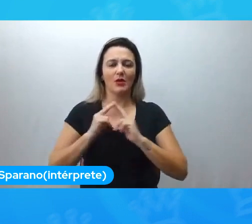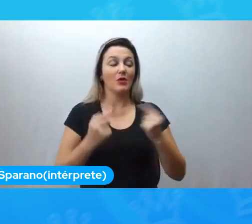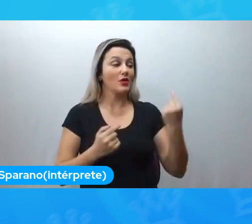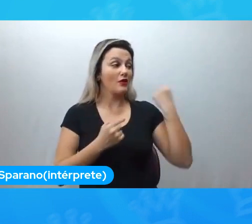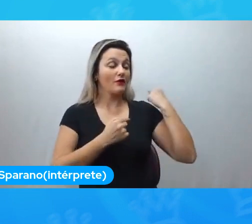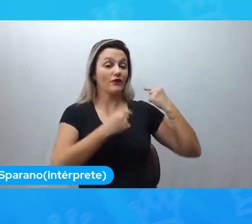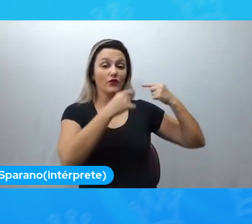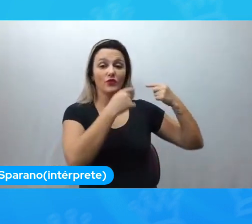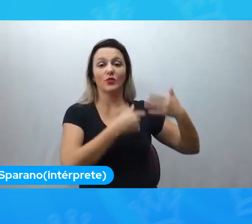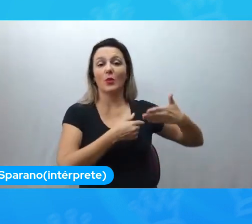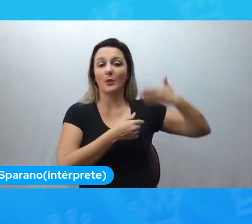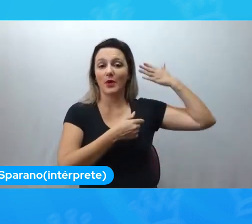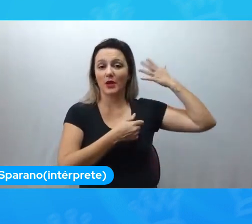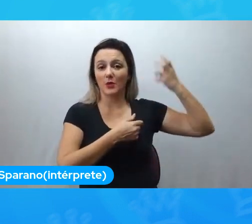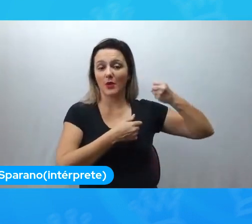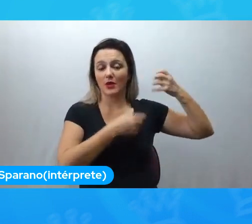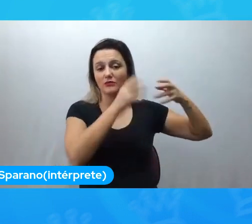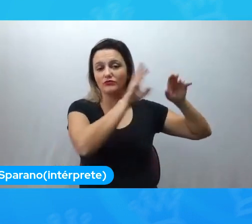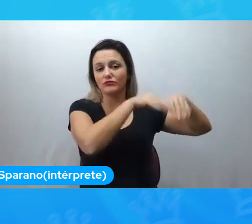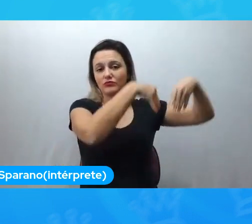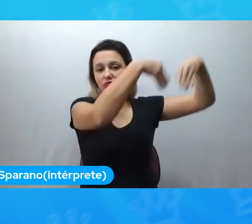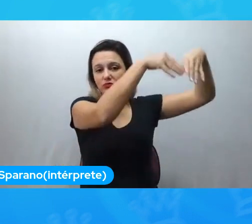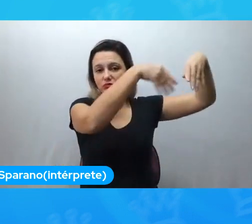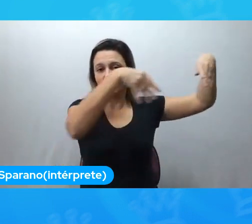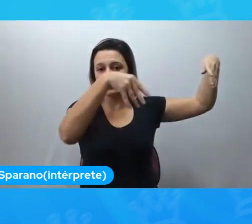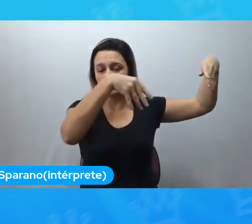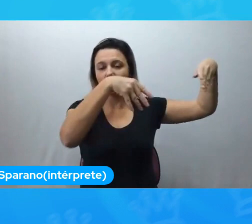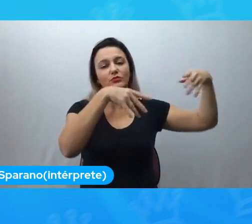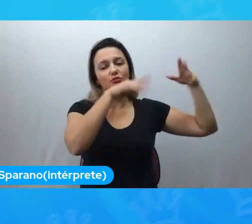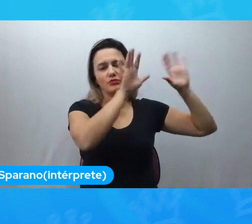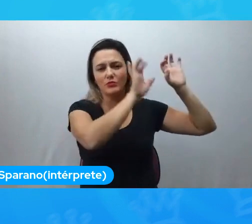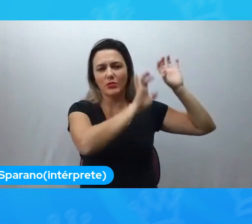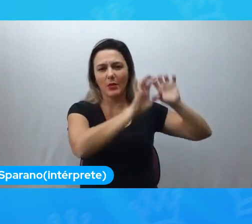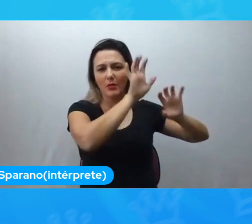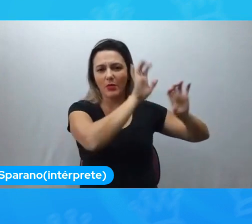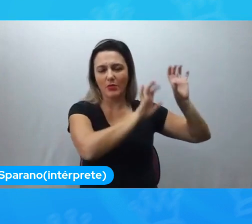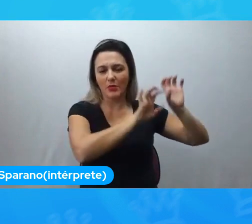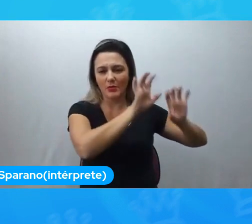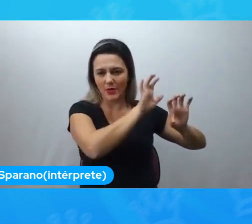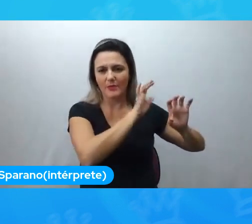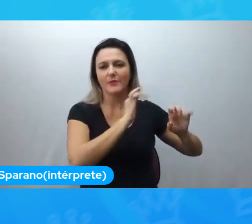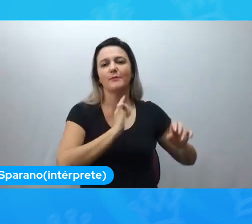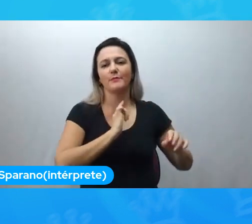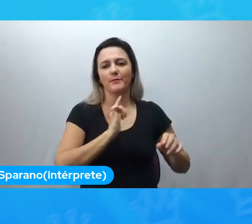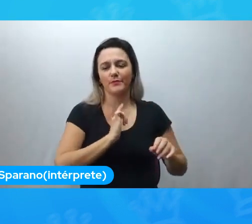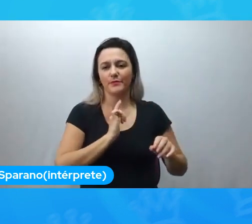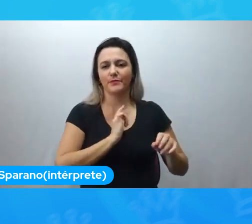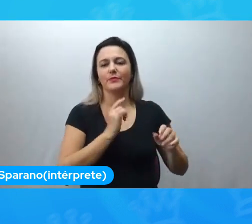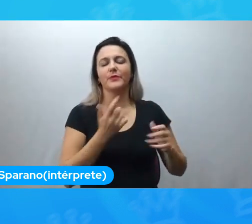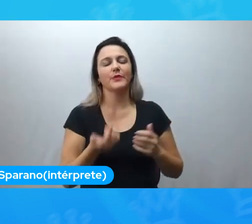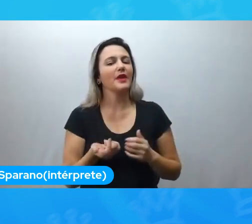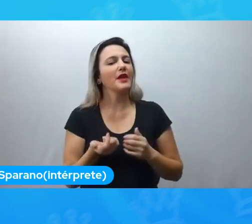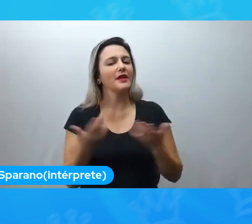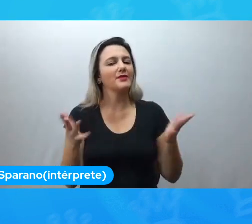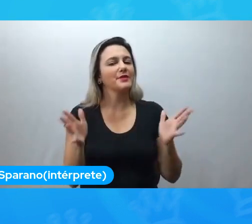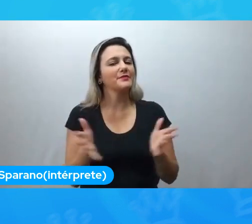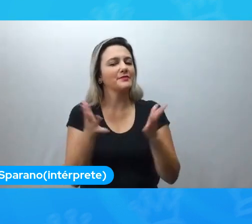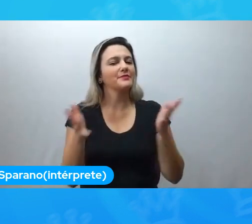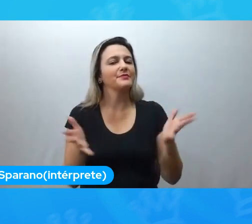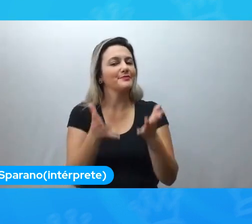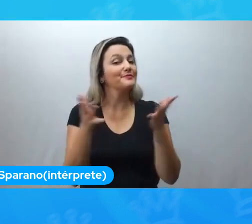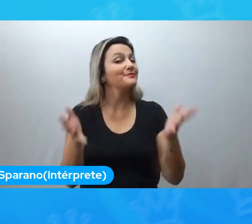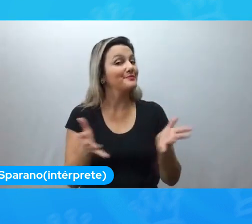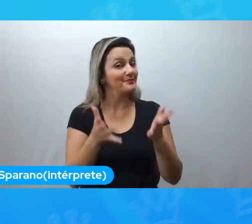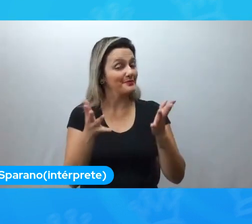também toda estampada. E aqui, gostaria de fazer já um incentivo à campanha